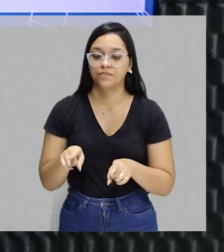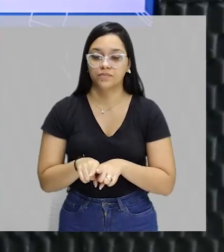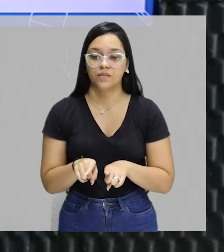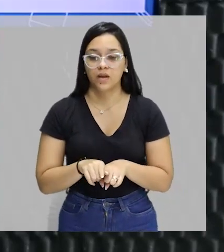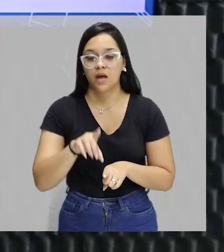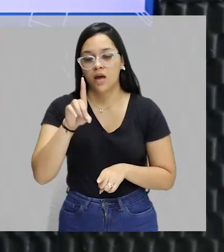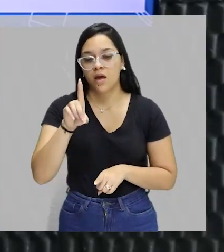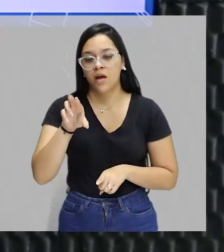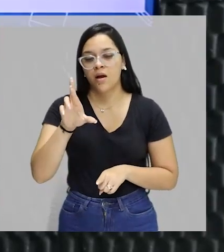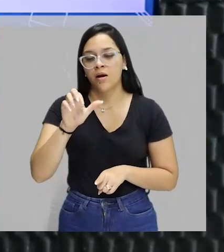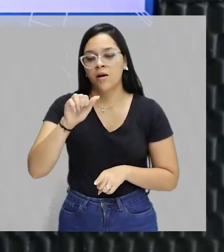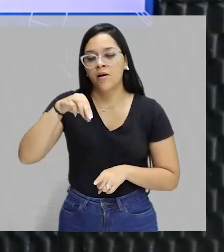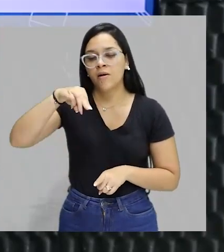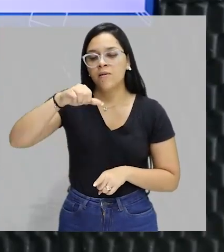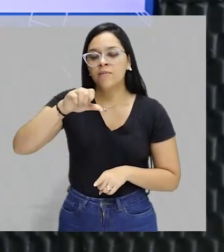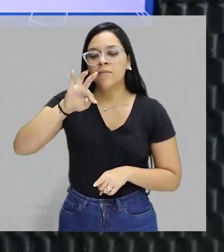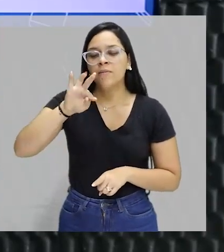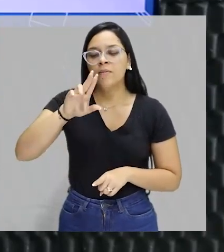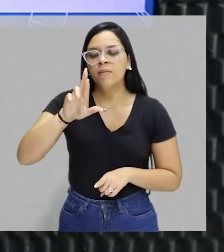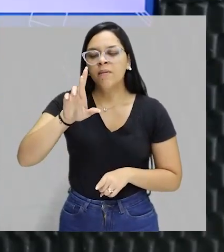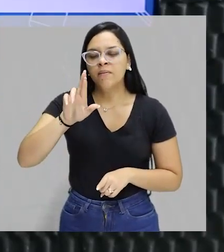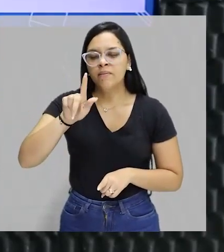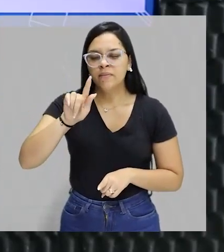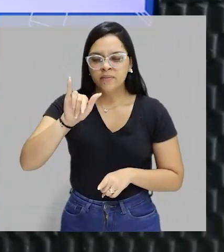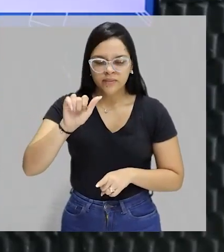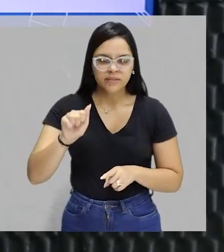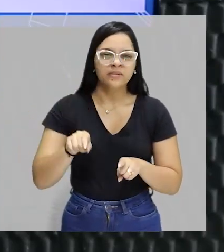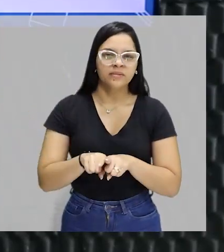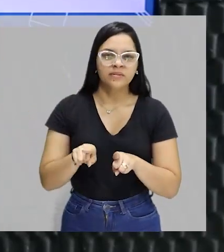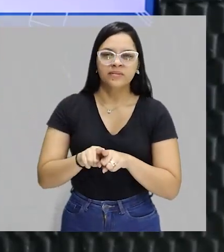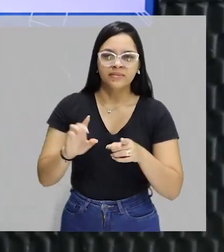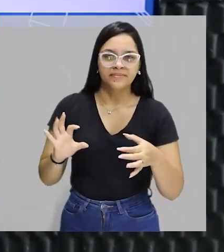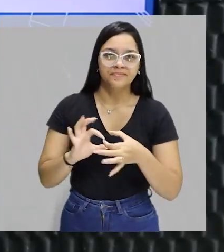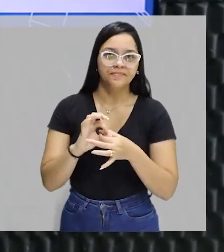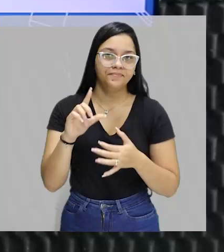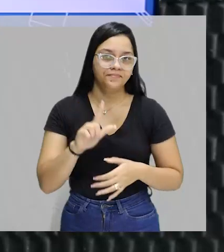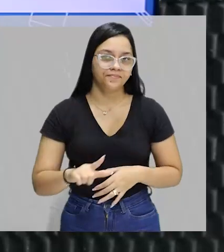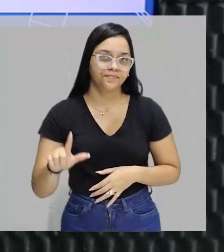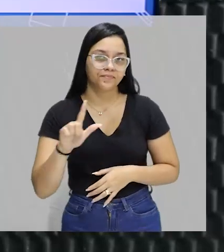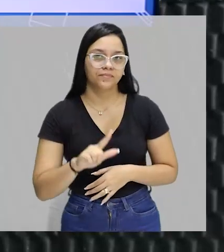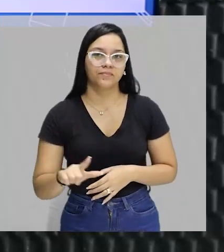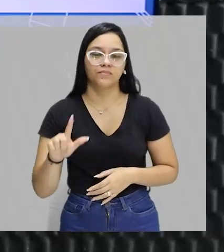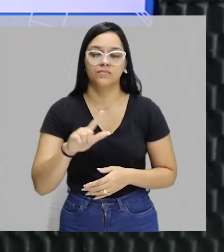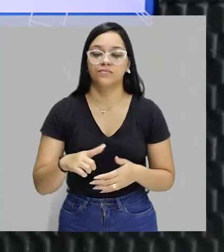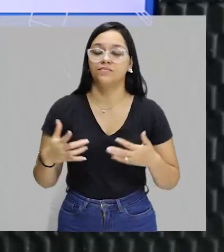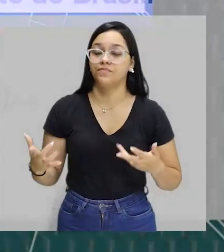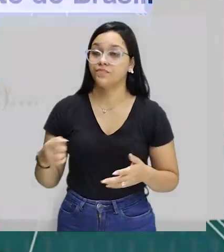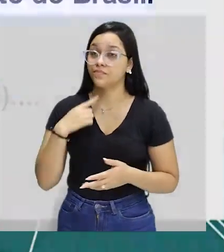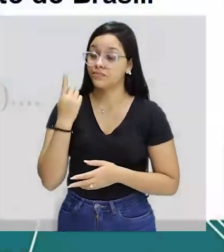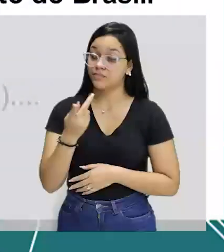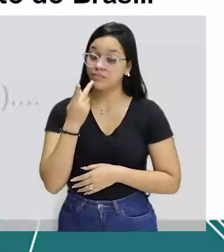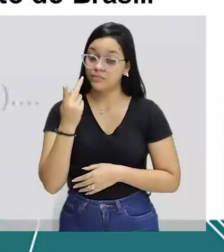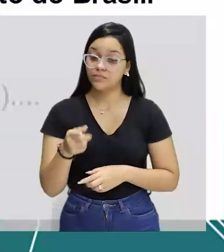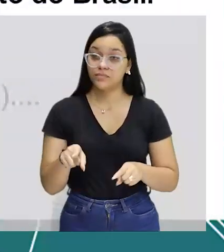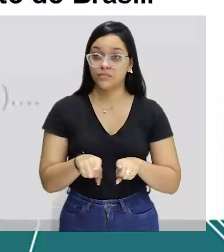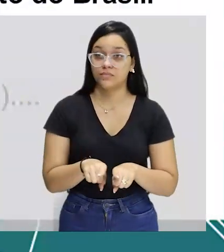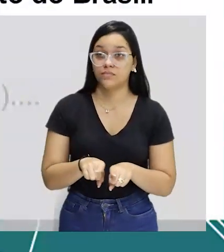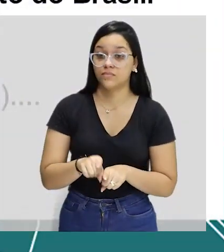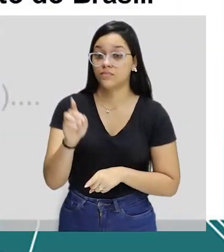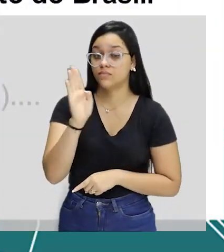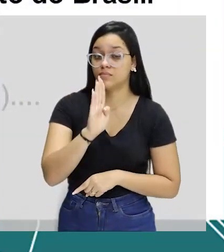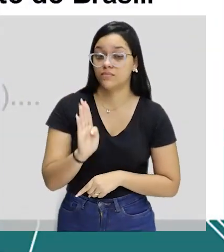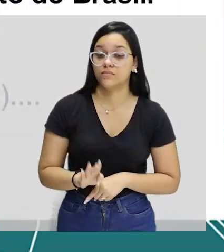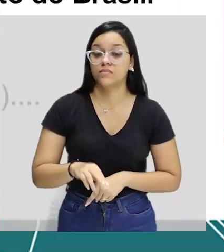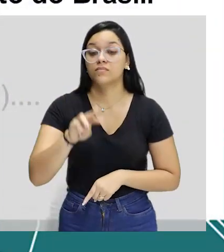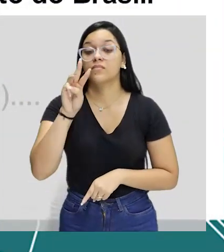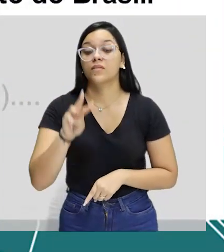dramaturgia brasileira e esses autores, eles estão ligados diretamente à literatura, não dá para você correr disso. Então, quando a fala, por exemplo, de dramaturgia nacional, ou